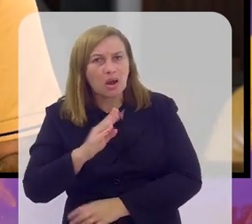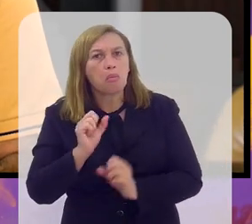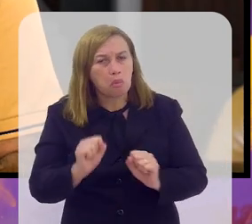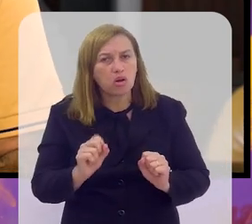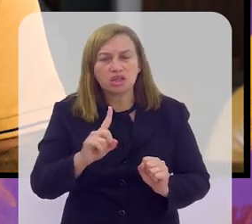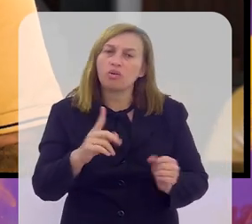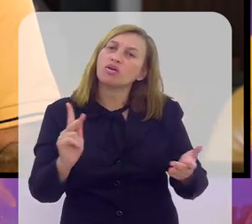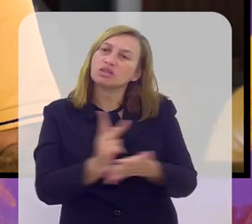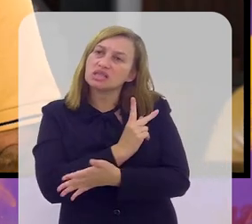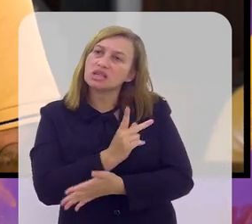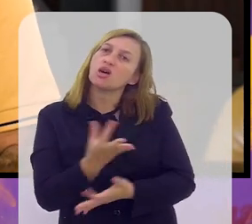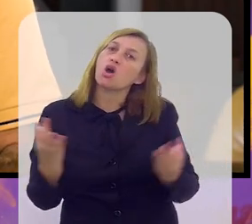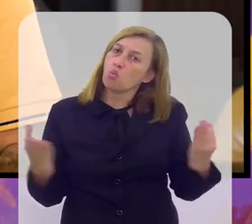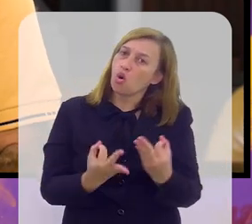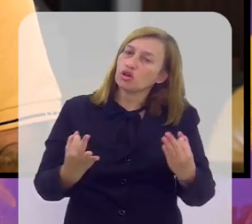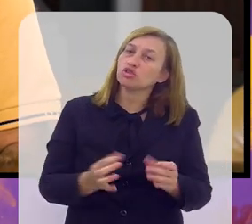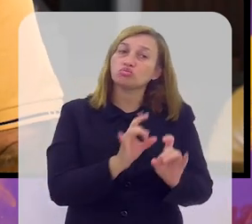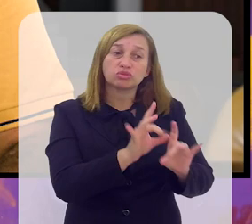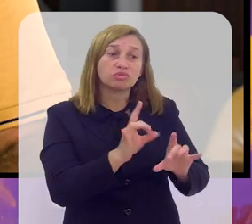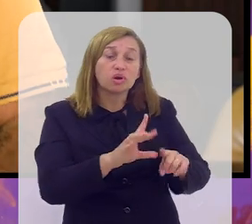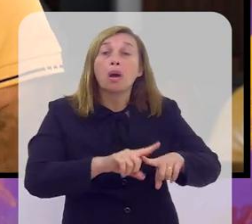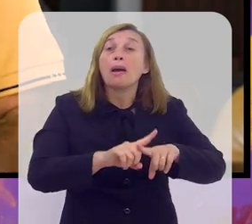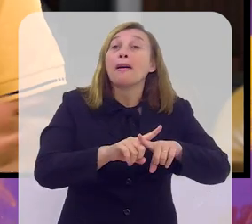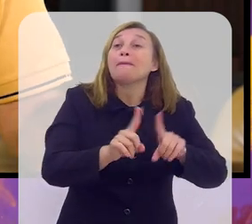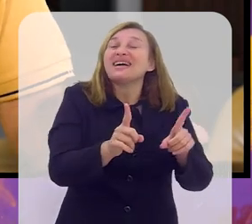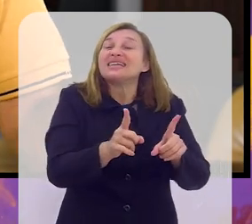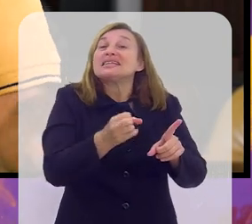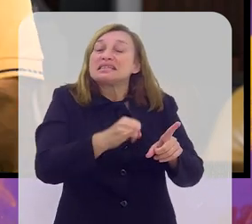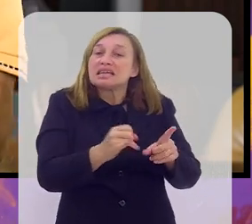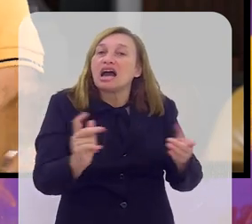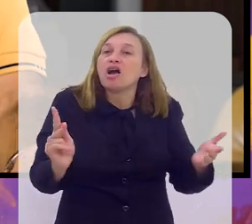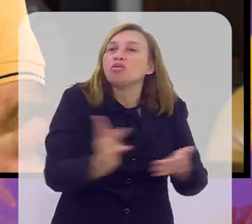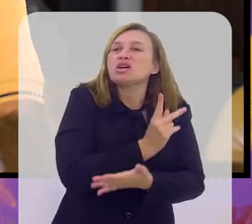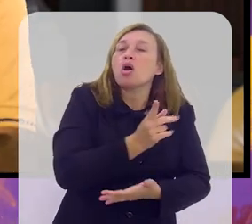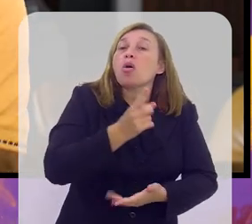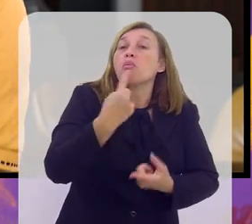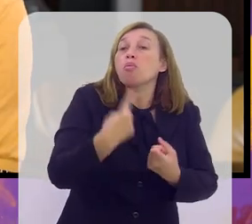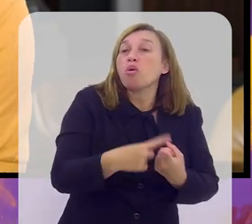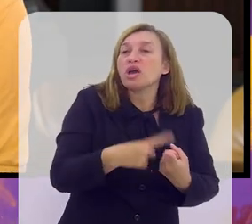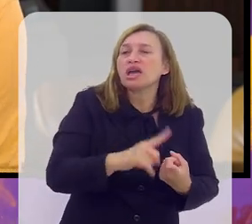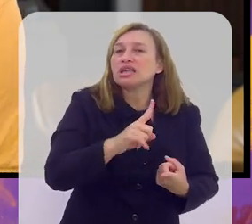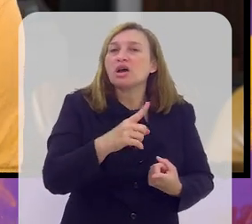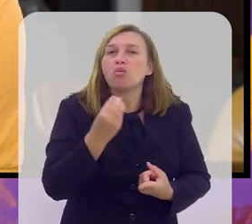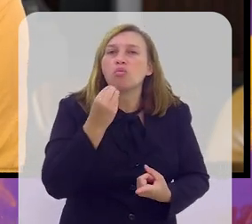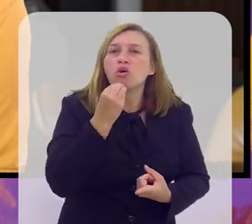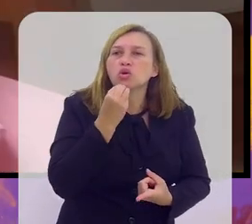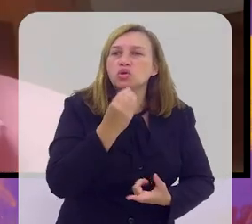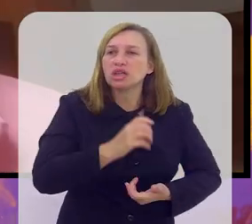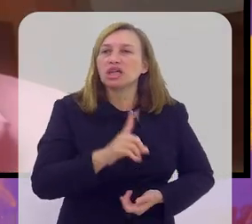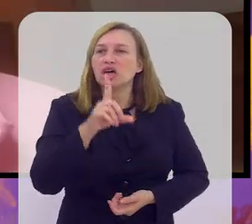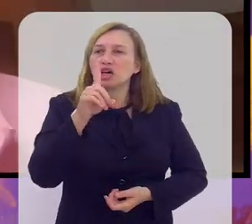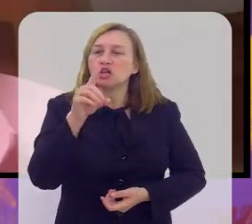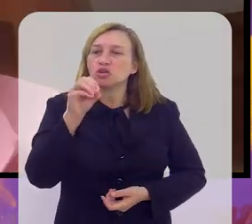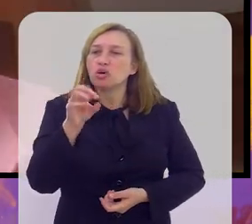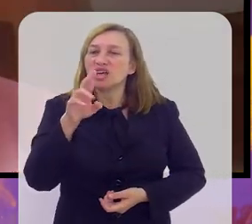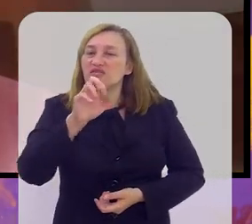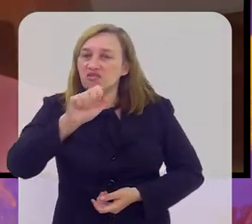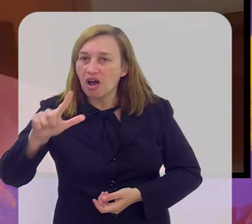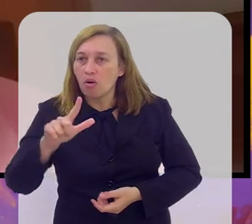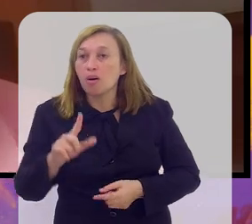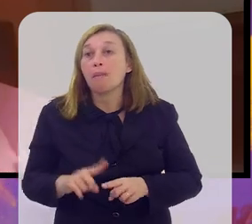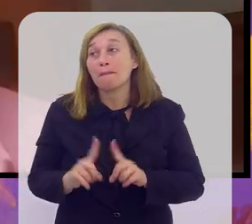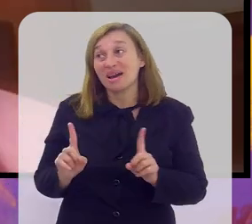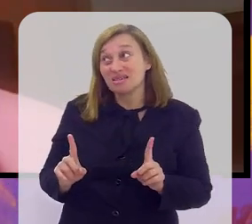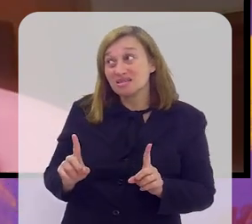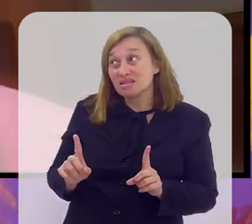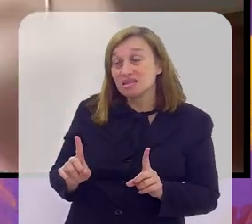não aconteça. O Fernando Diniz é um ótimo treinador. Mas, se vier a acontecer, por que não dar chance ao Dorival Júnior, Rafael? É uma saída,